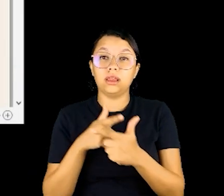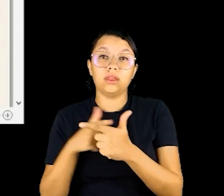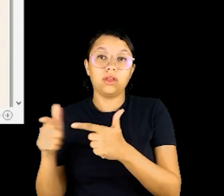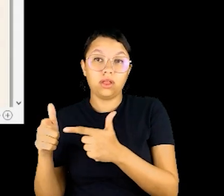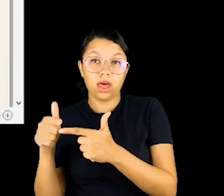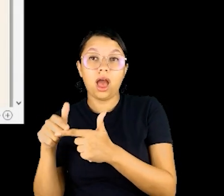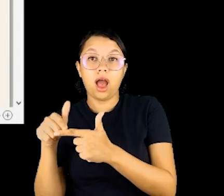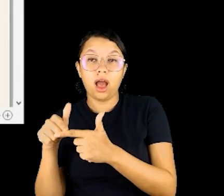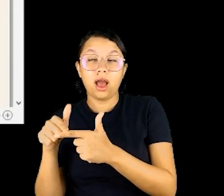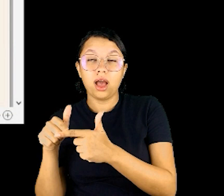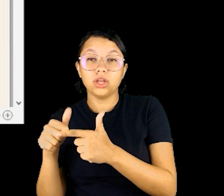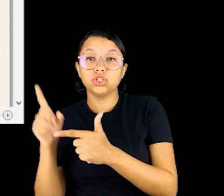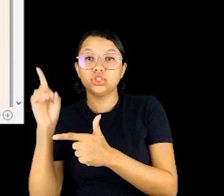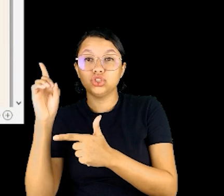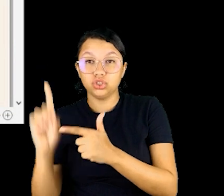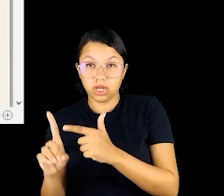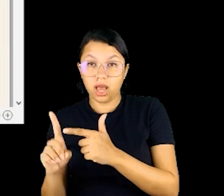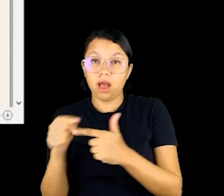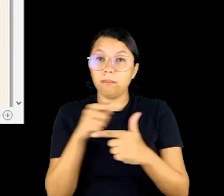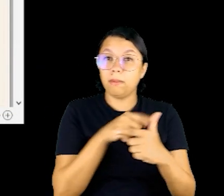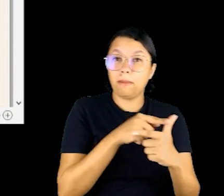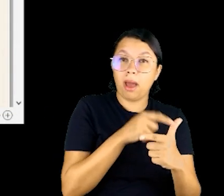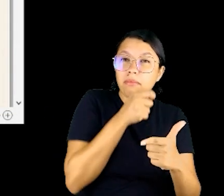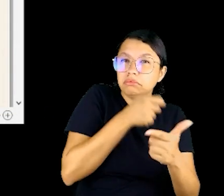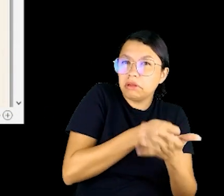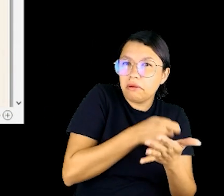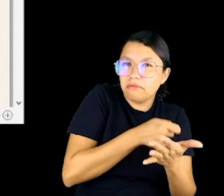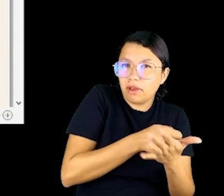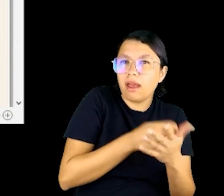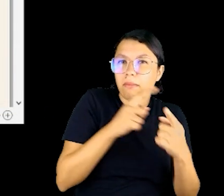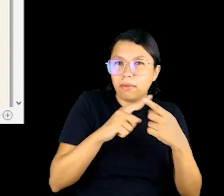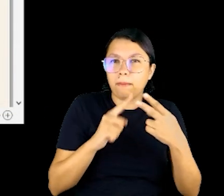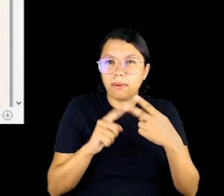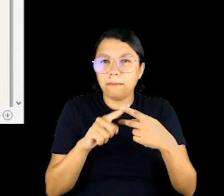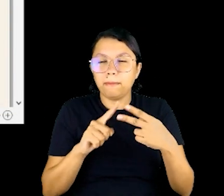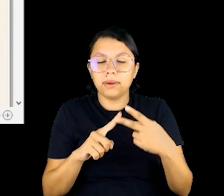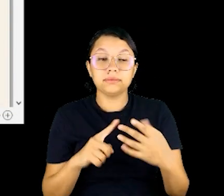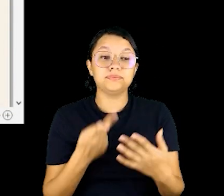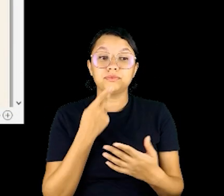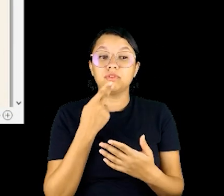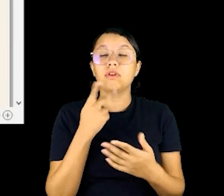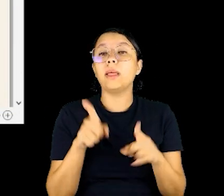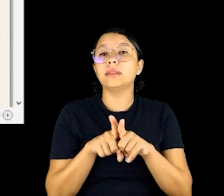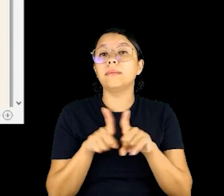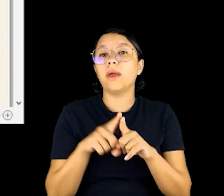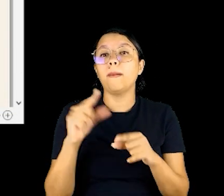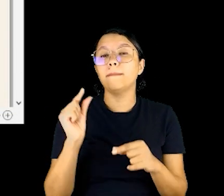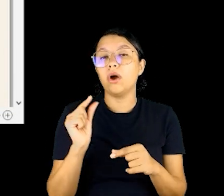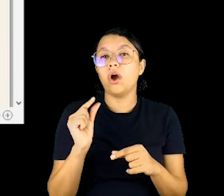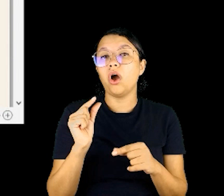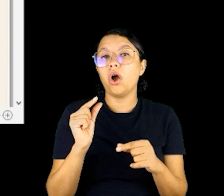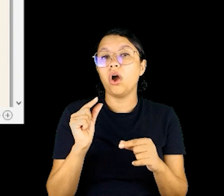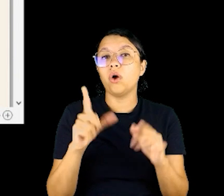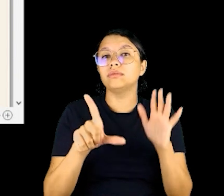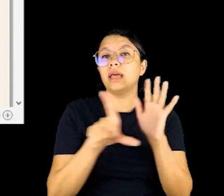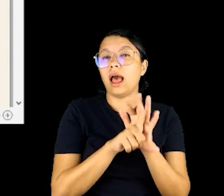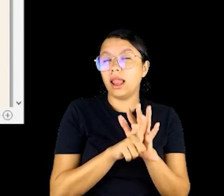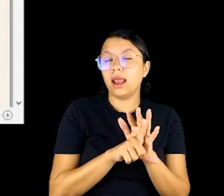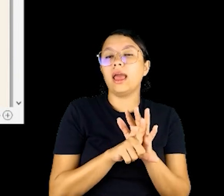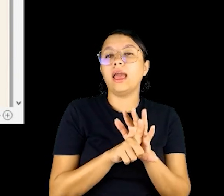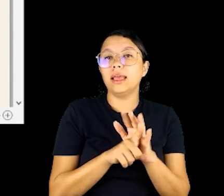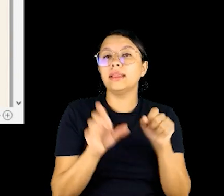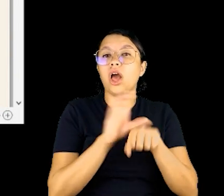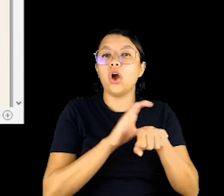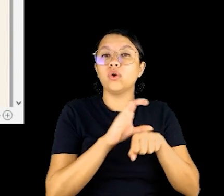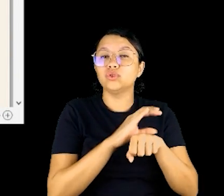Desse viés duplo que a cidadania tem, né? Direitos e deveres, a gente fala um pouco também da lei, além da Constituição, fala